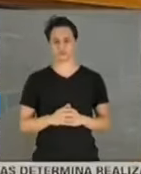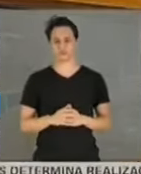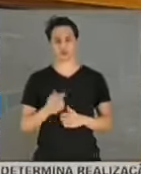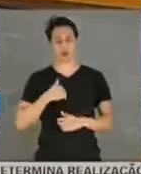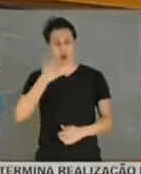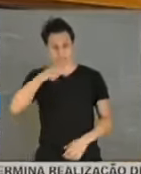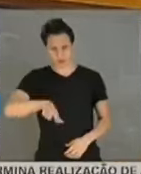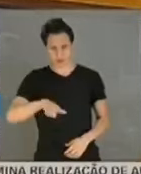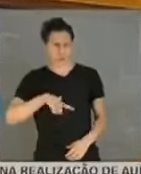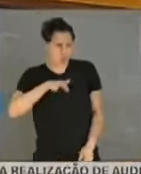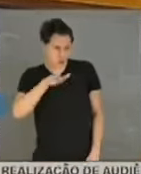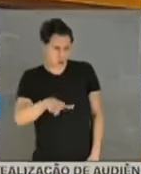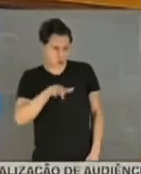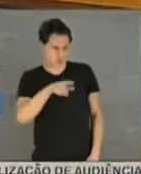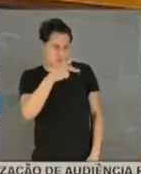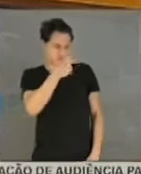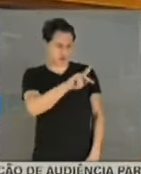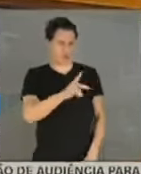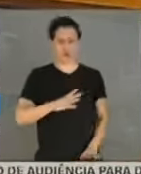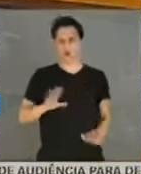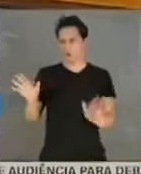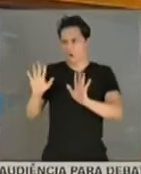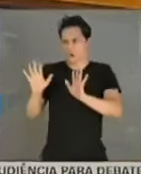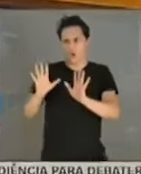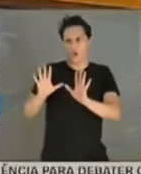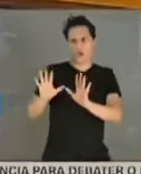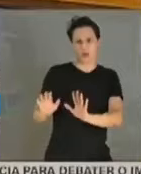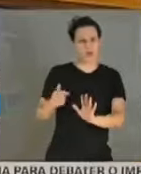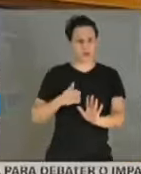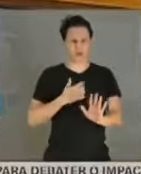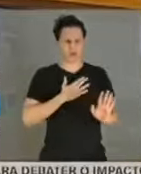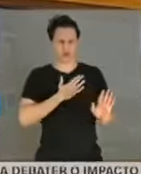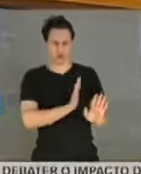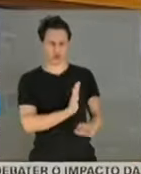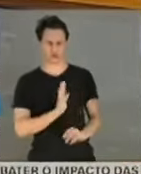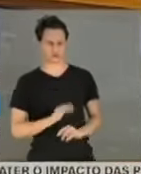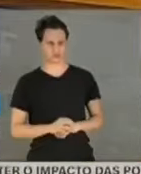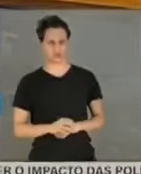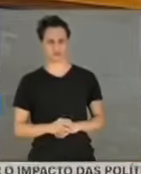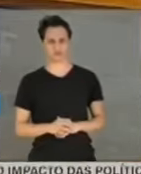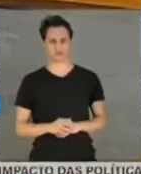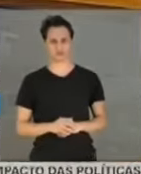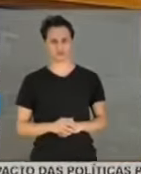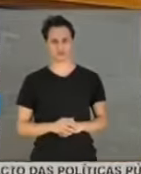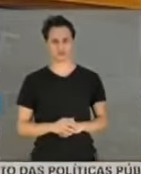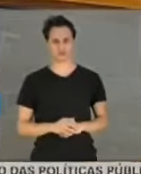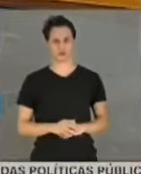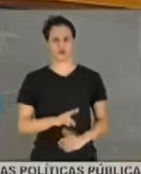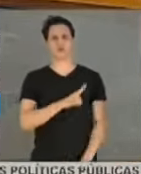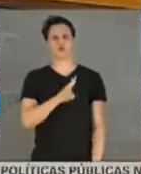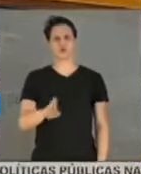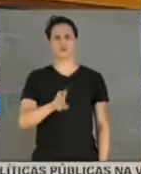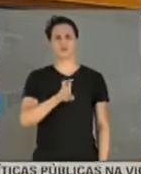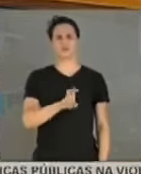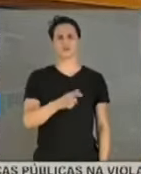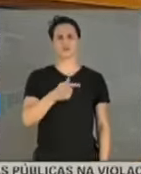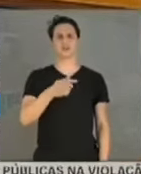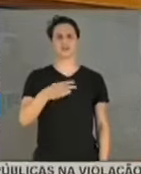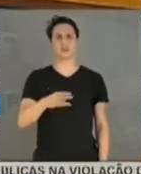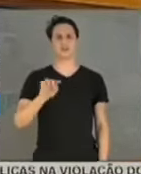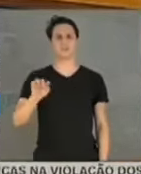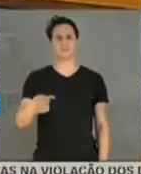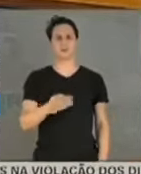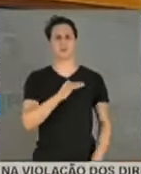Repito, não é sobre o seu negacionismo, que eu repudio em nome das 563.707